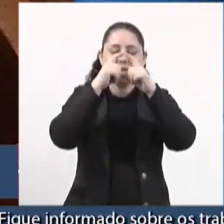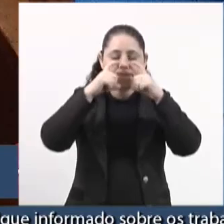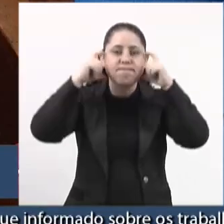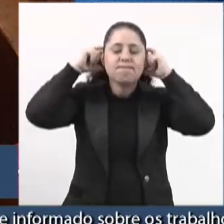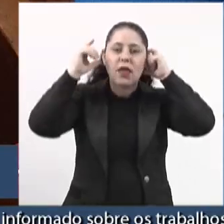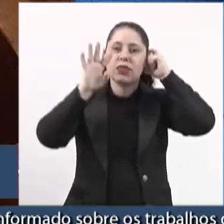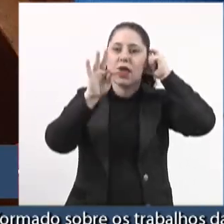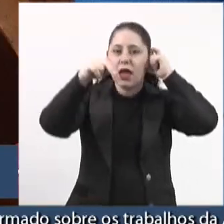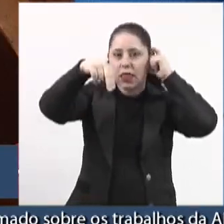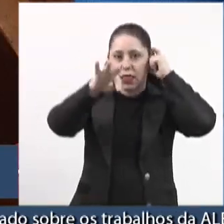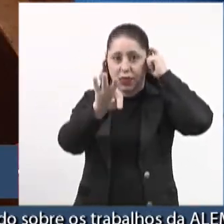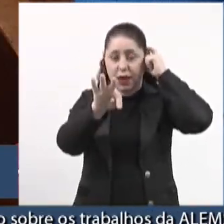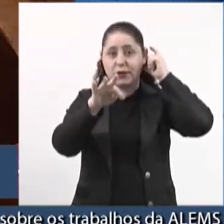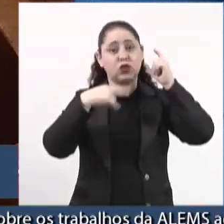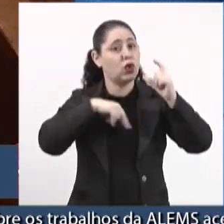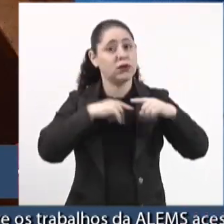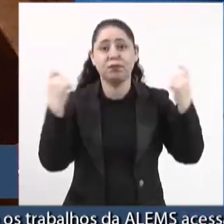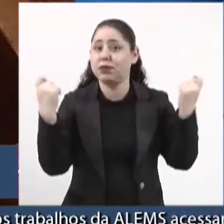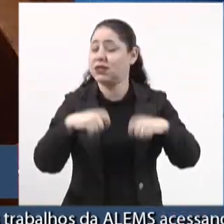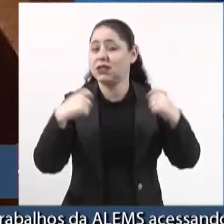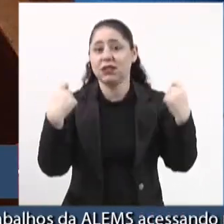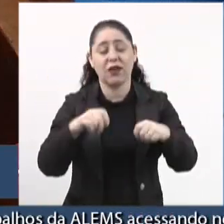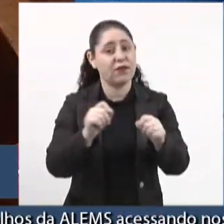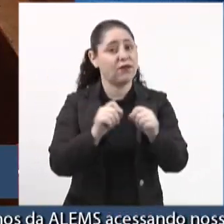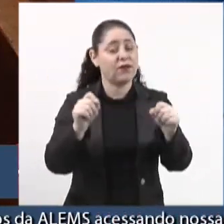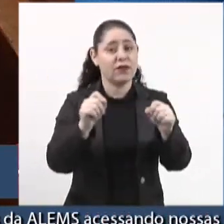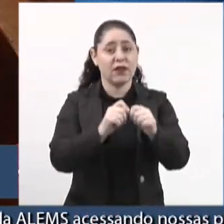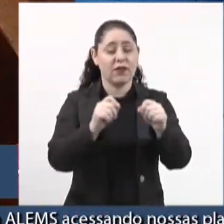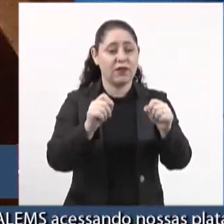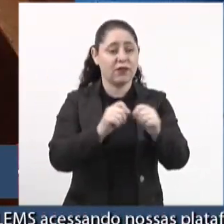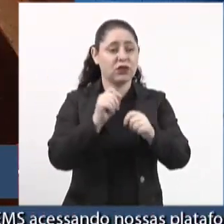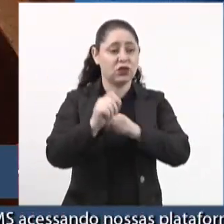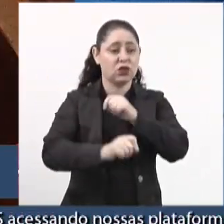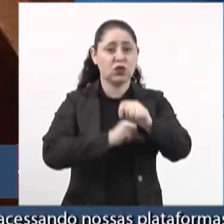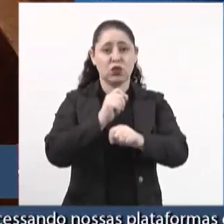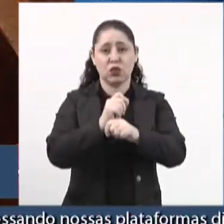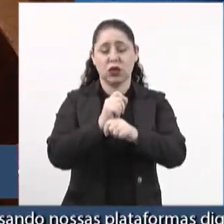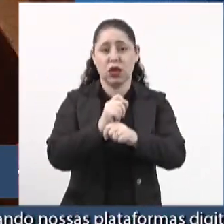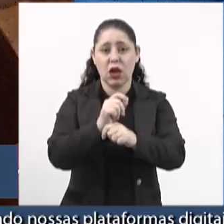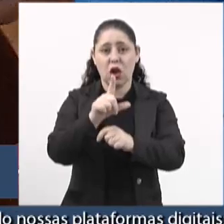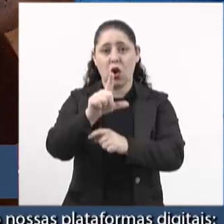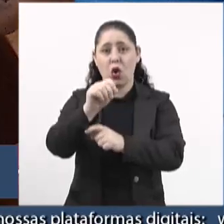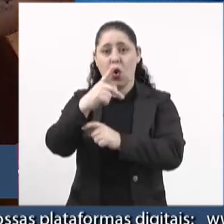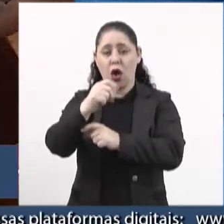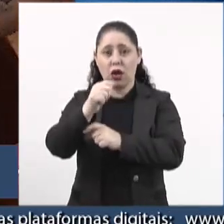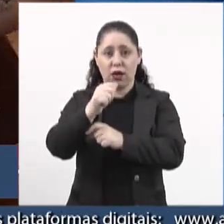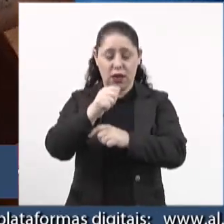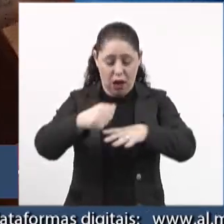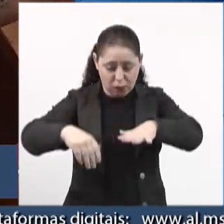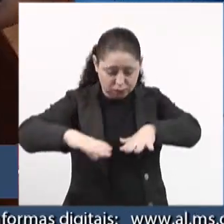TNT, que a gente precisava. Fizemos capote de lona de fazer sofá